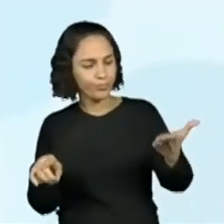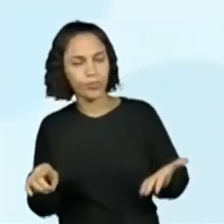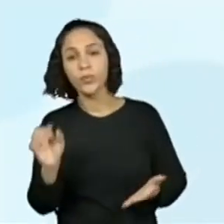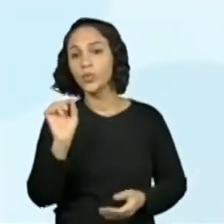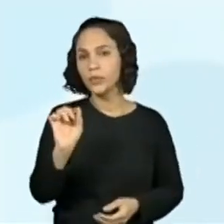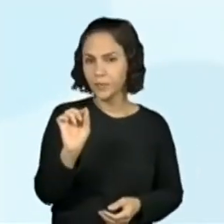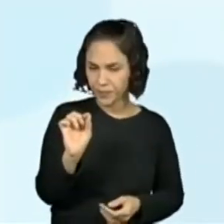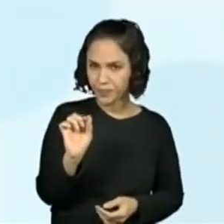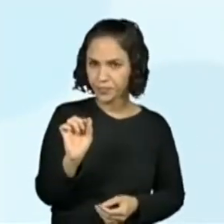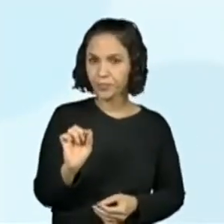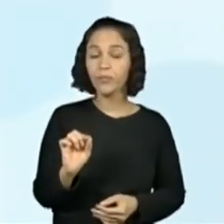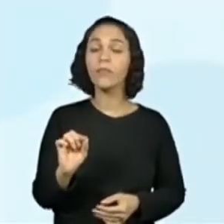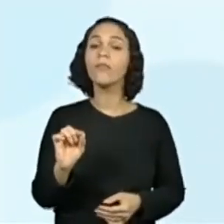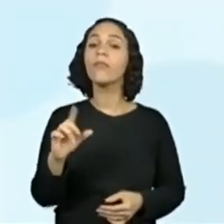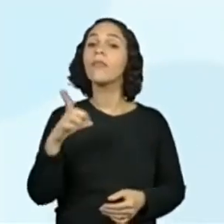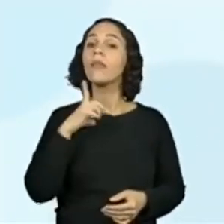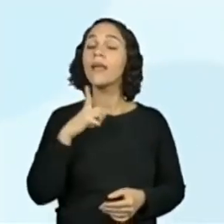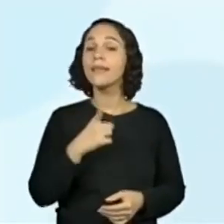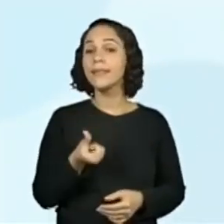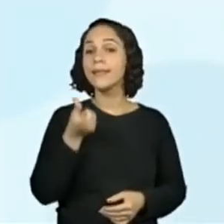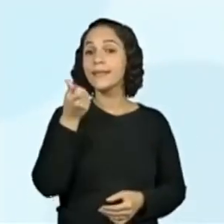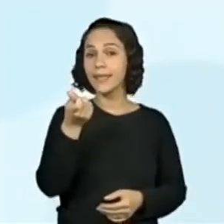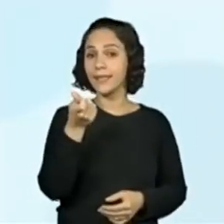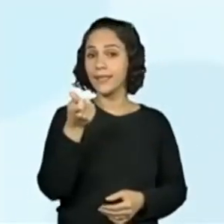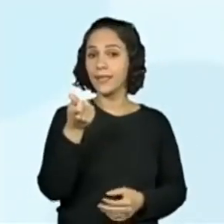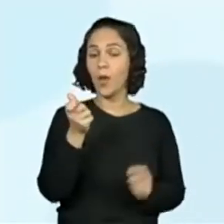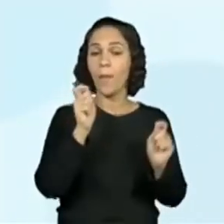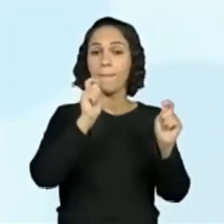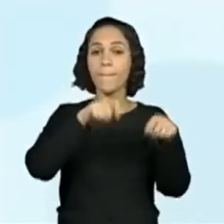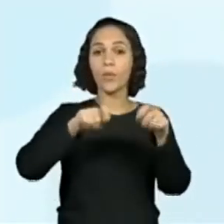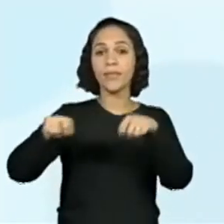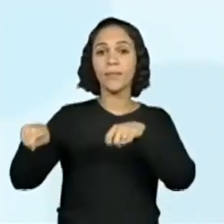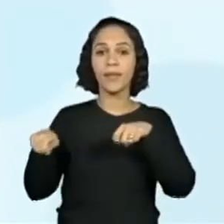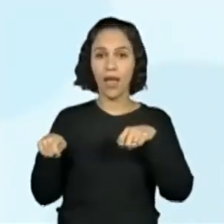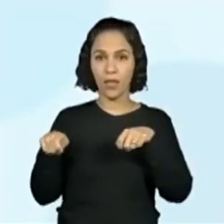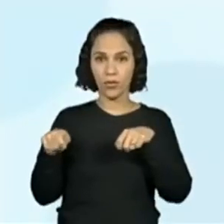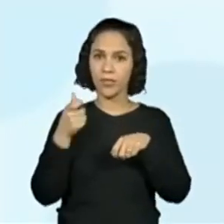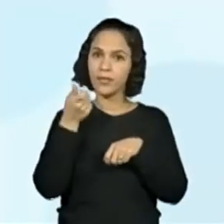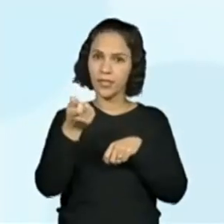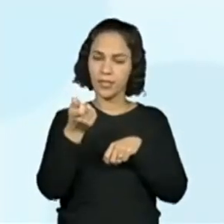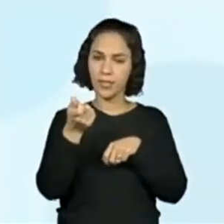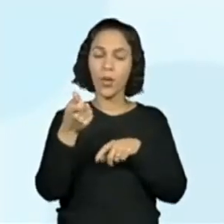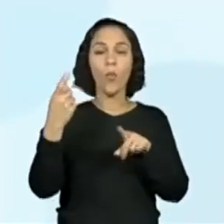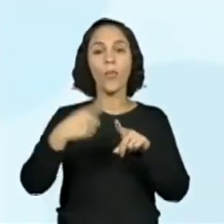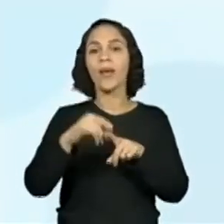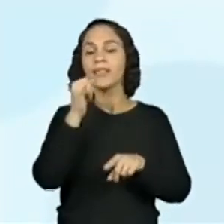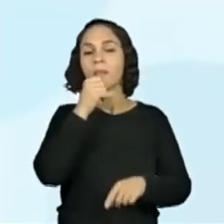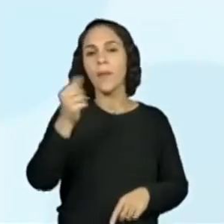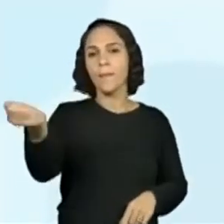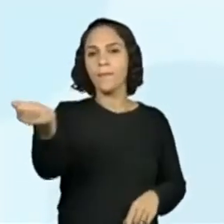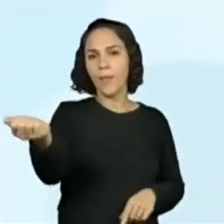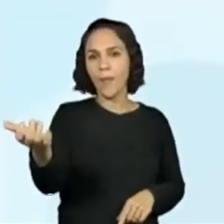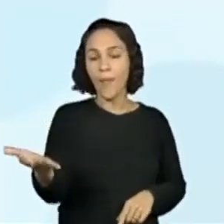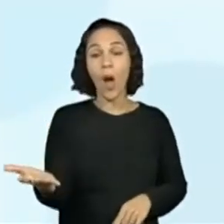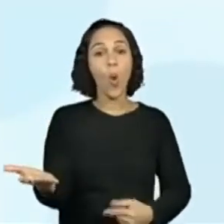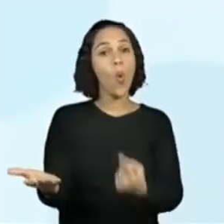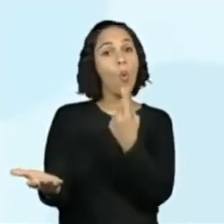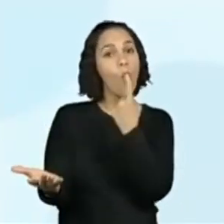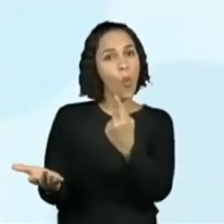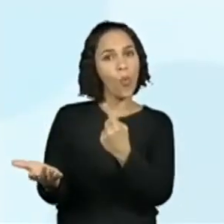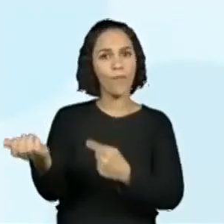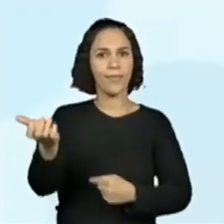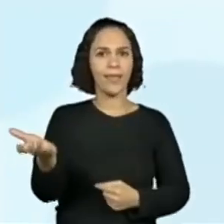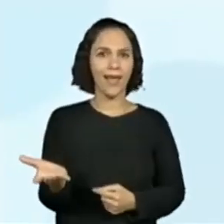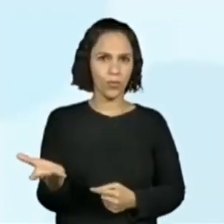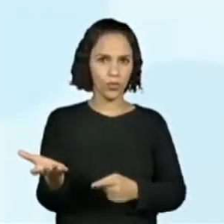que existem seis possibilidades a cada lançamento de um dado.